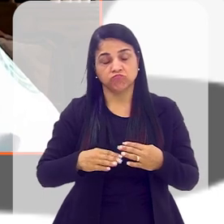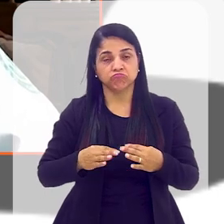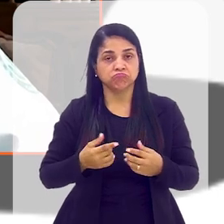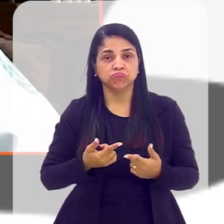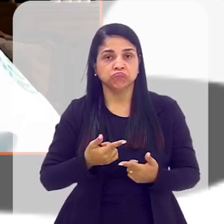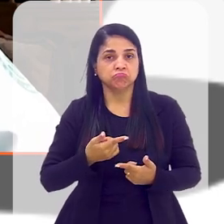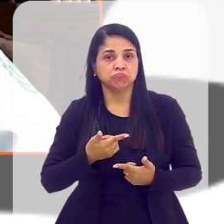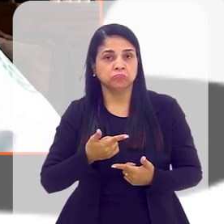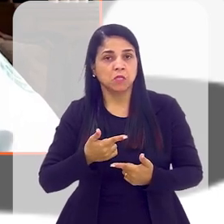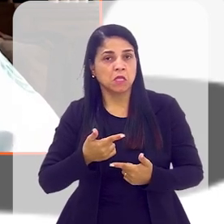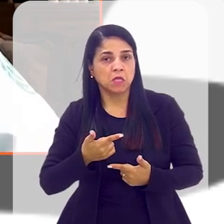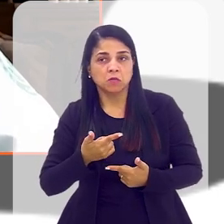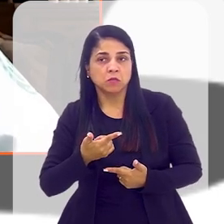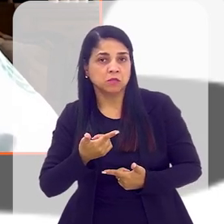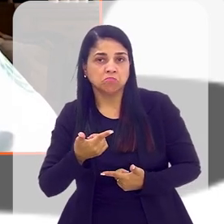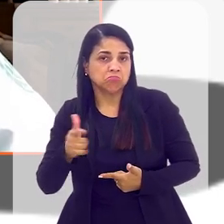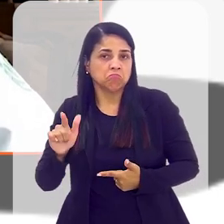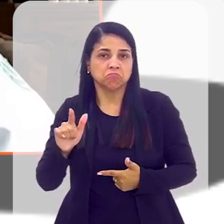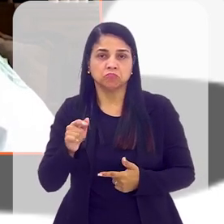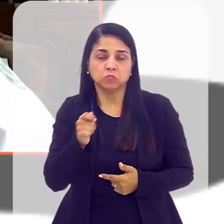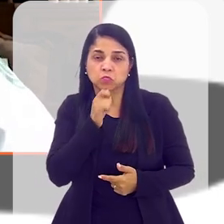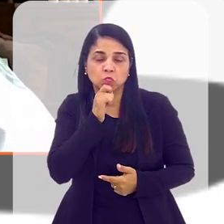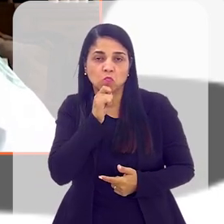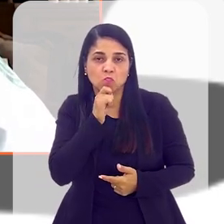não consome água. Então, é outra